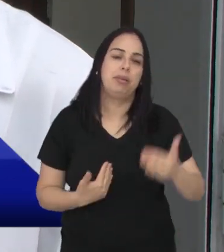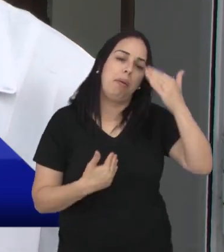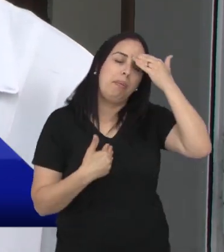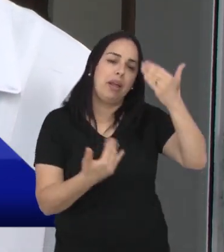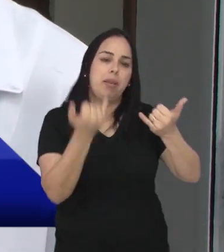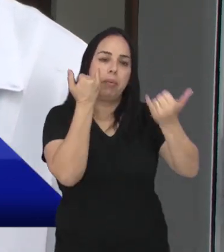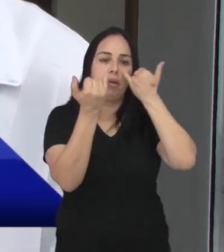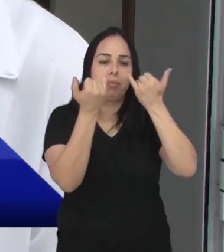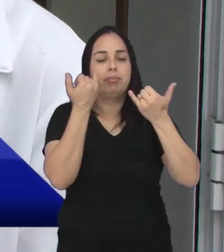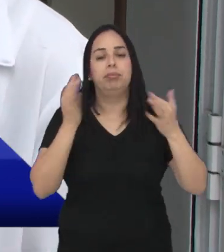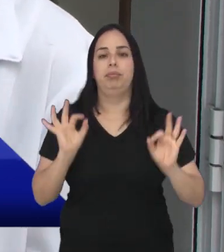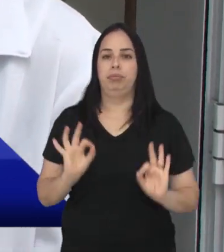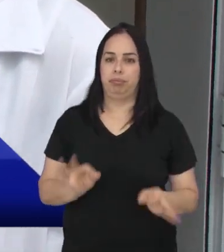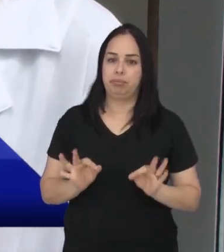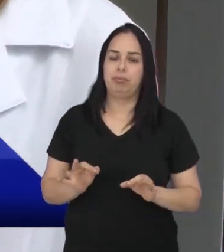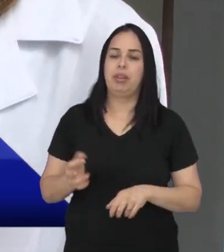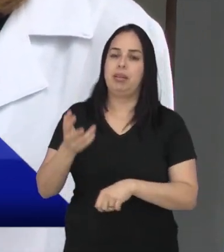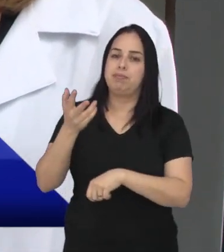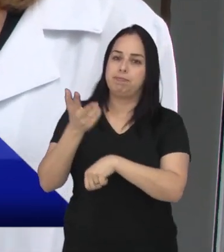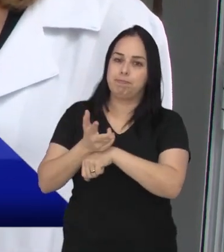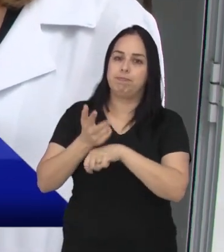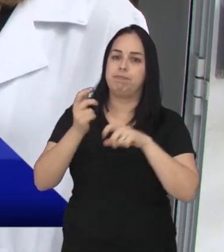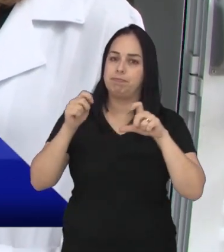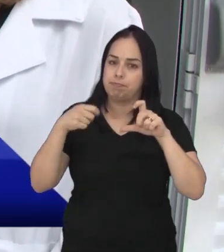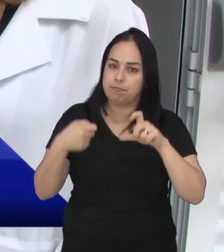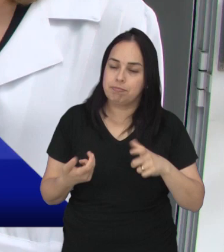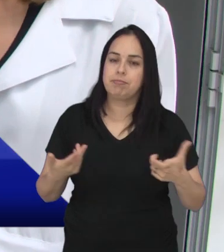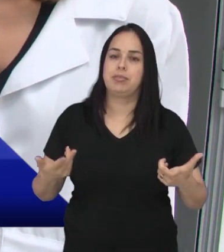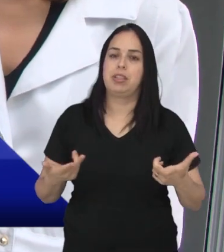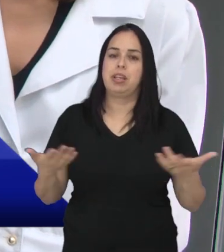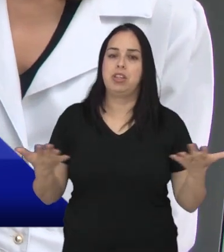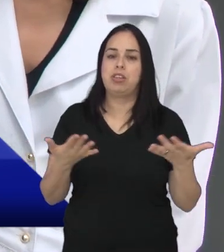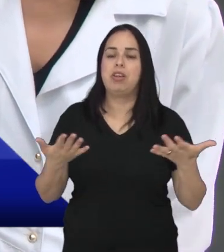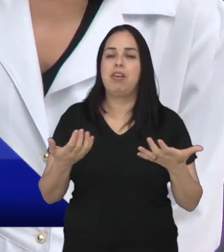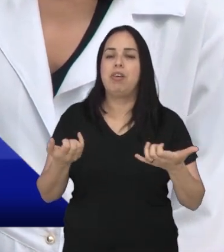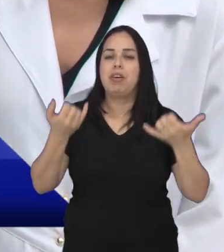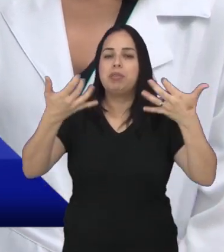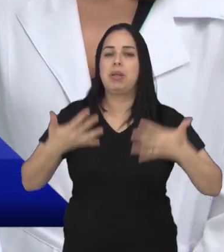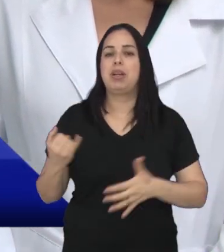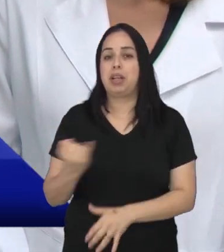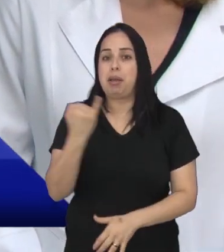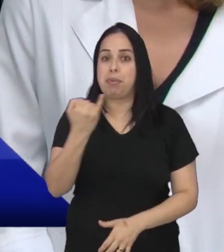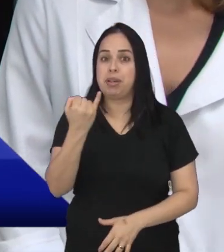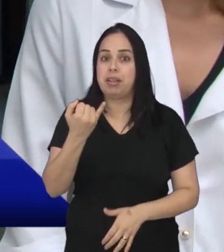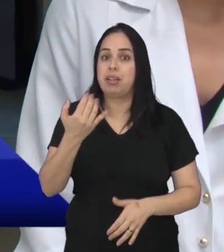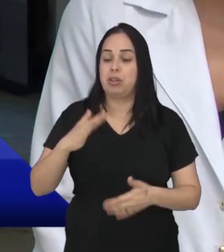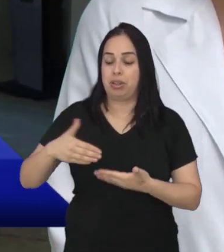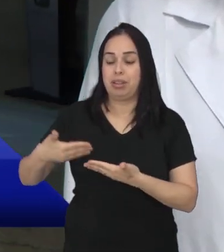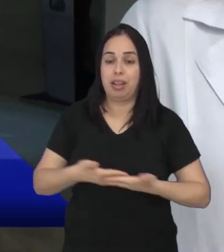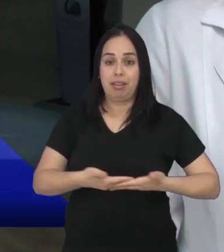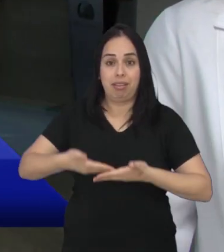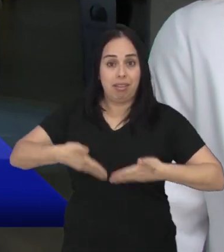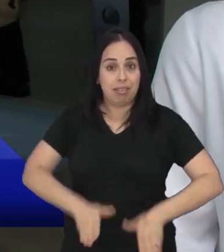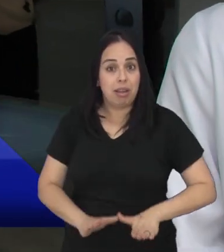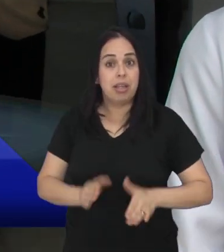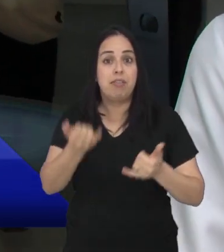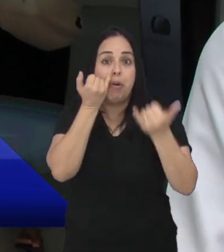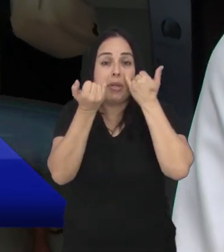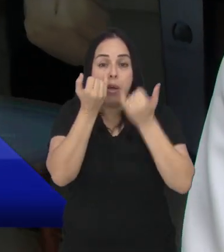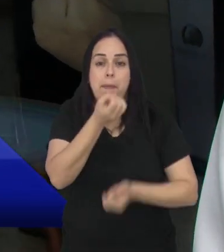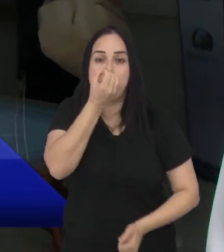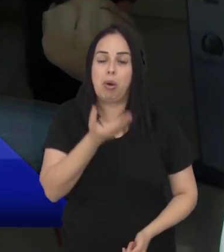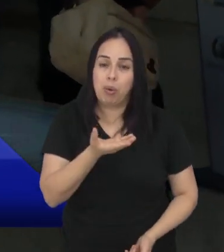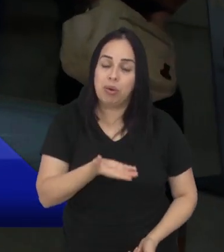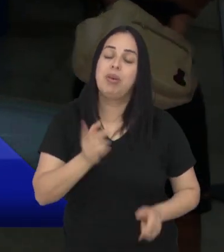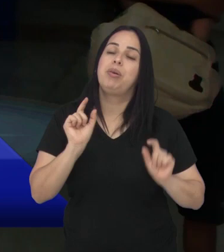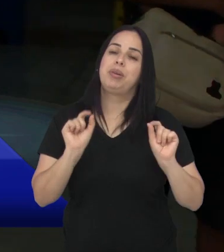domicílio. Obrigada, doutora. Pois é, guerra é isso, a gente falou sobre a importância dos testes, né? Assim que o bebê nasce e